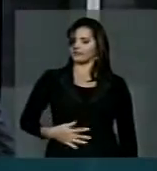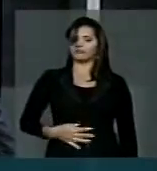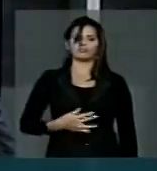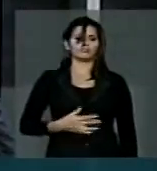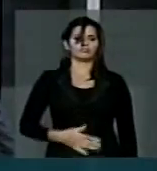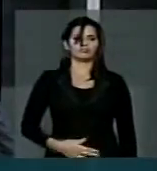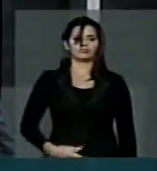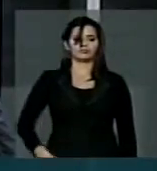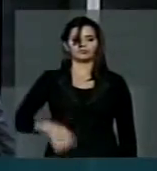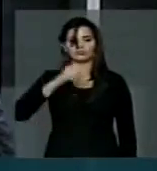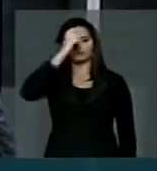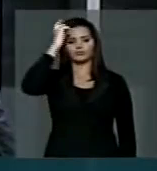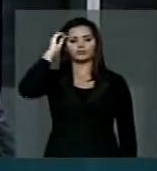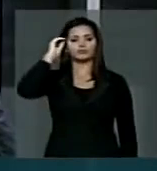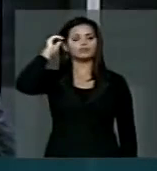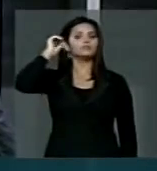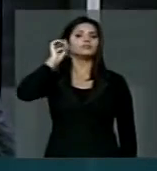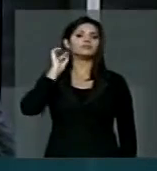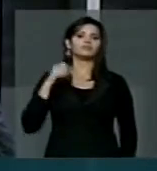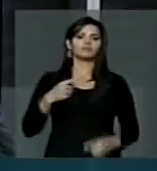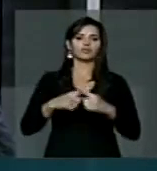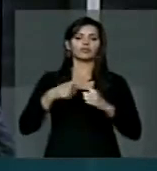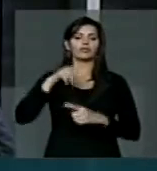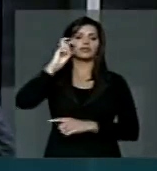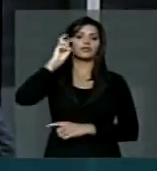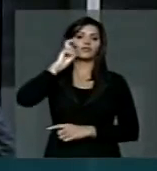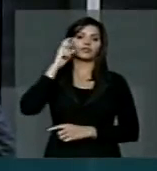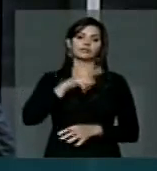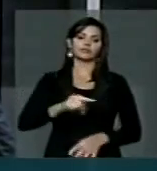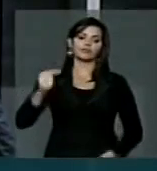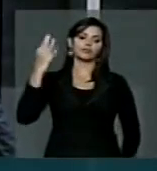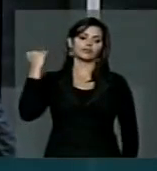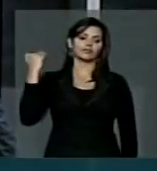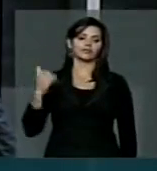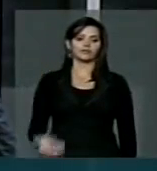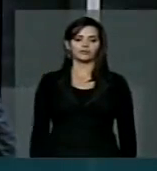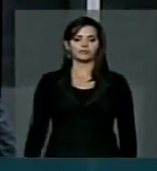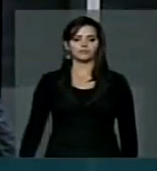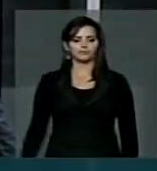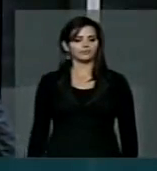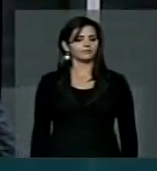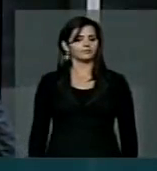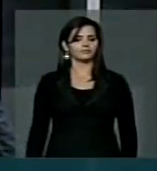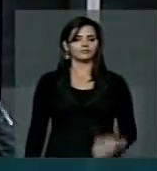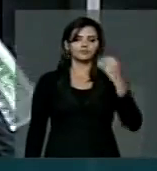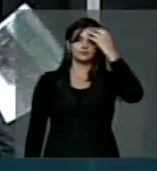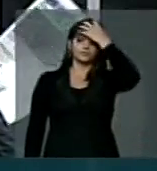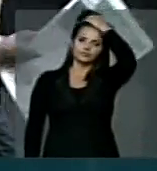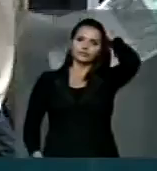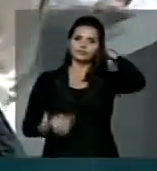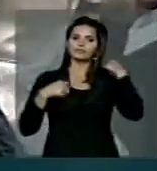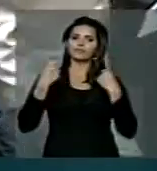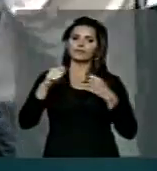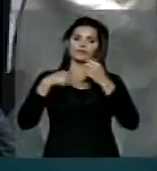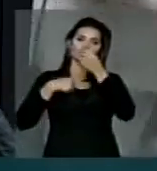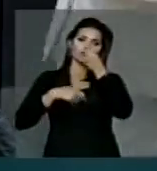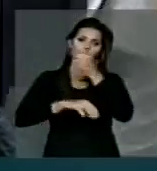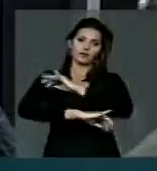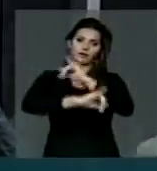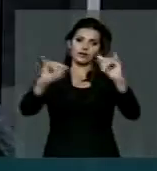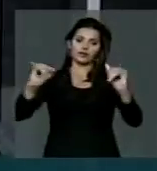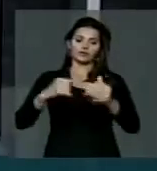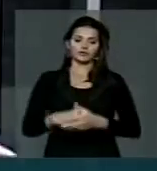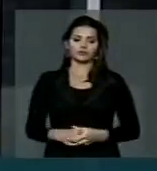plenário aquilo que nós já dissemos na quinta-feira da semana passada. E que nós trouxemos aqui como um alerta, na verdade,